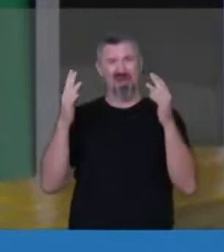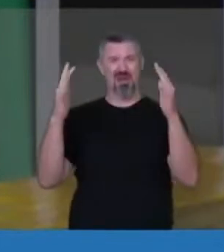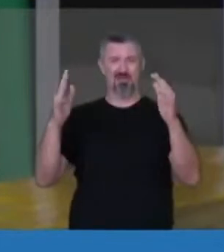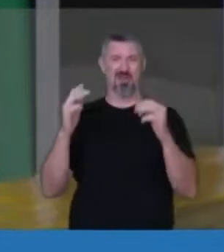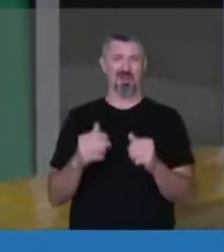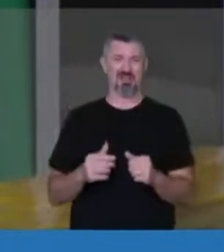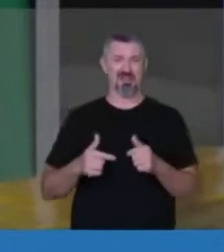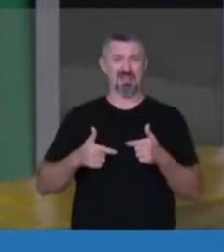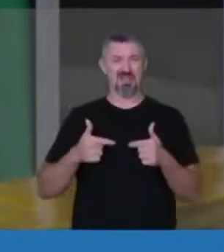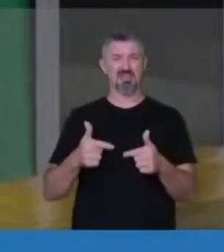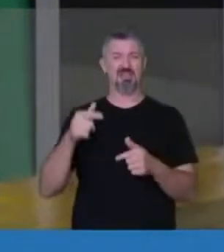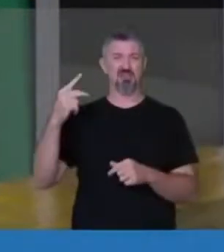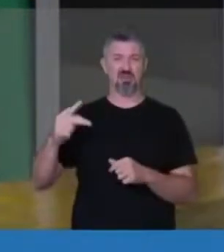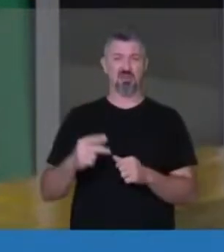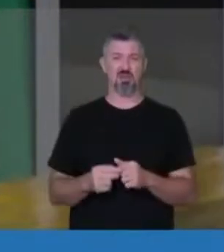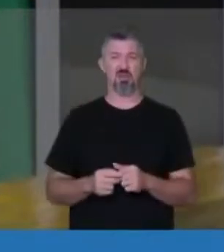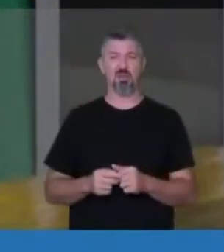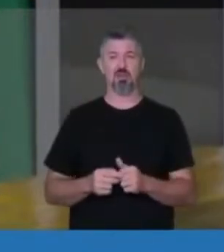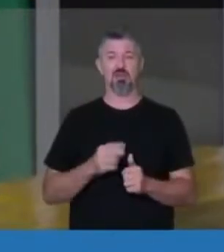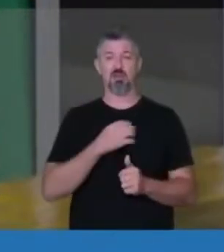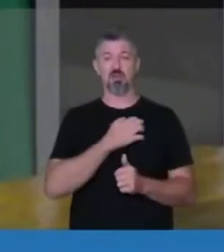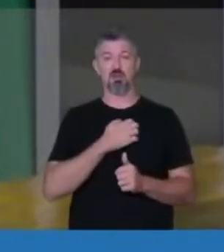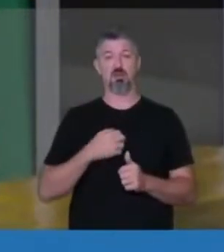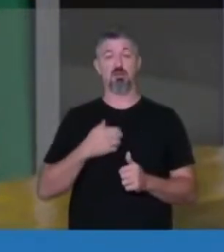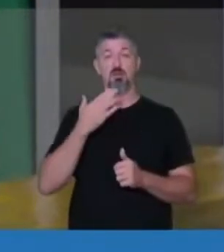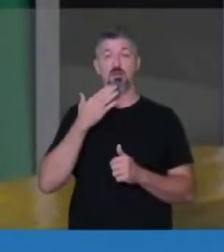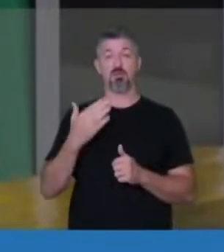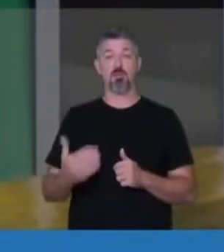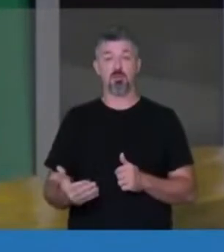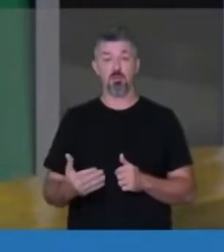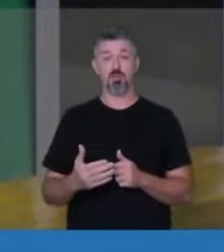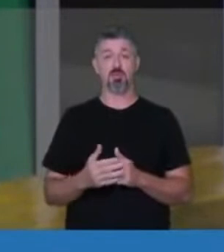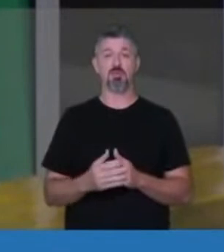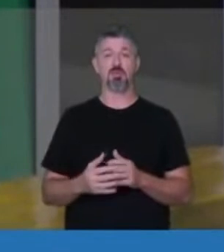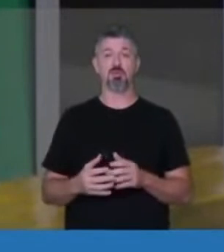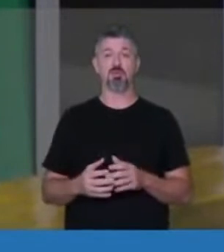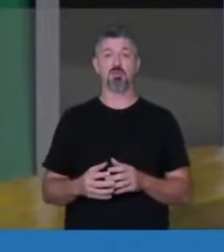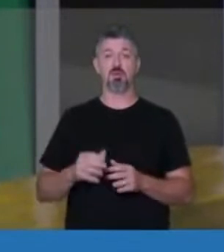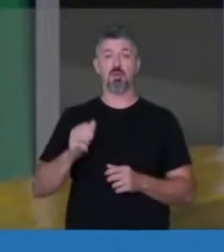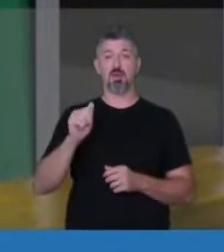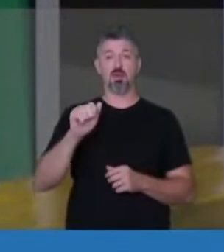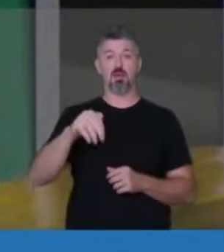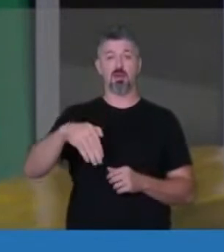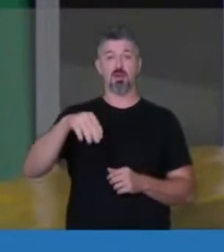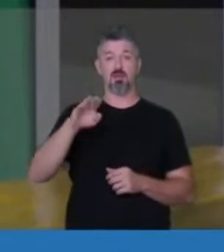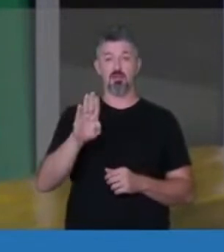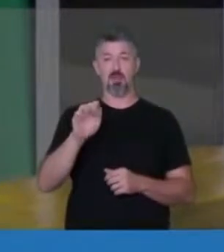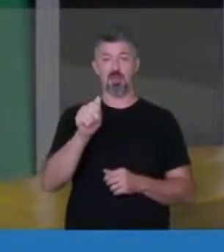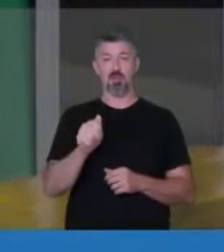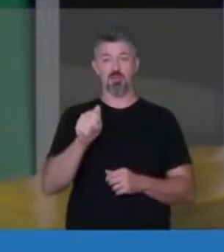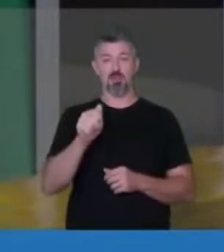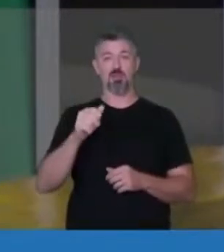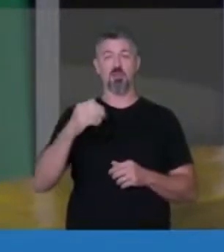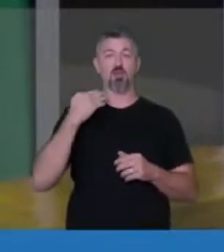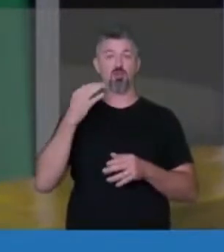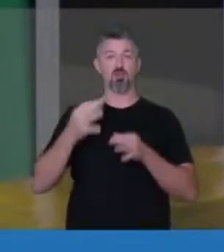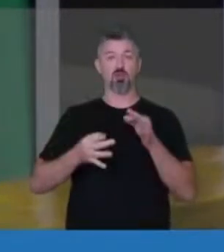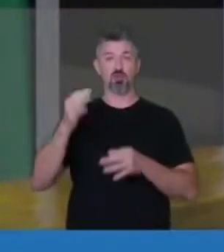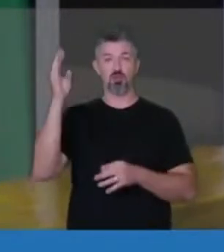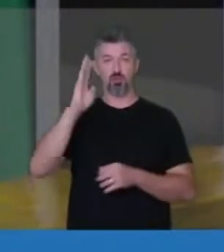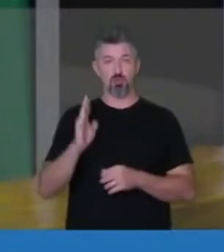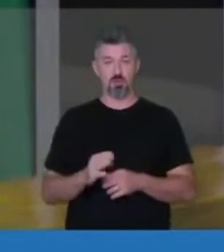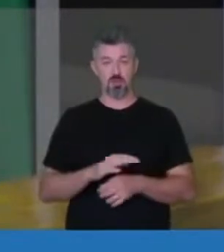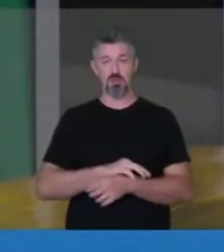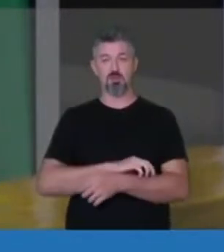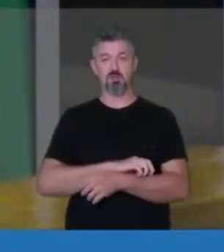pela iniciativa, tendo sido demandado pela AMB, Associação dos Magistrados do Brasil,